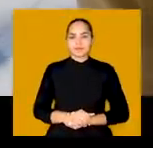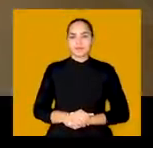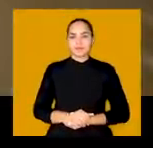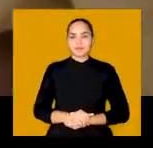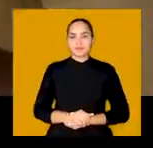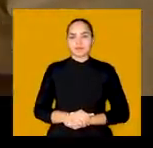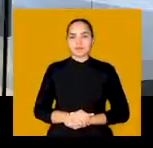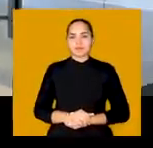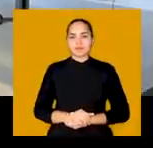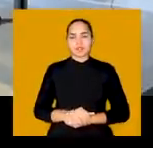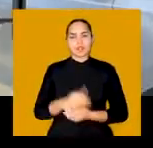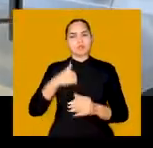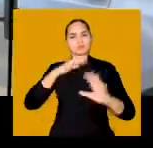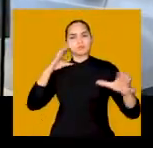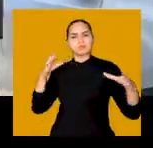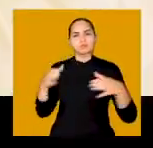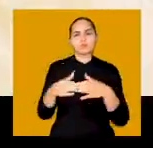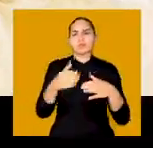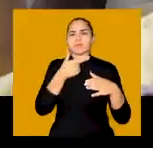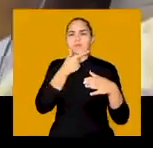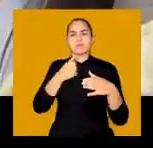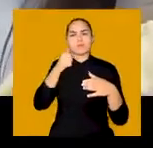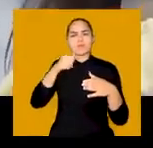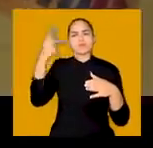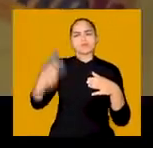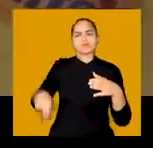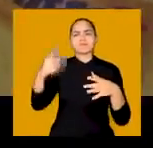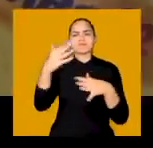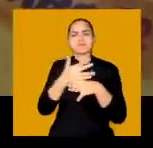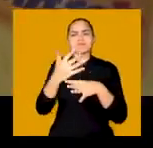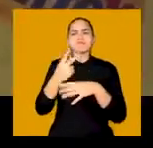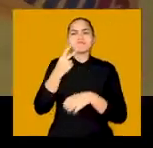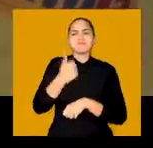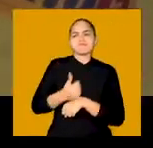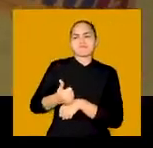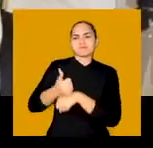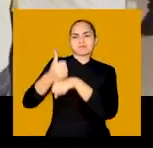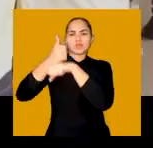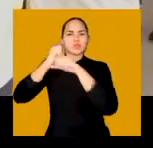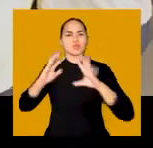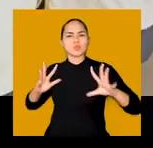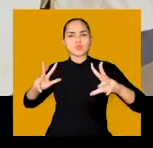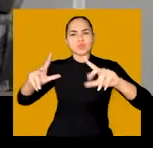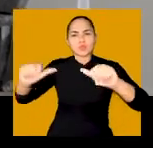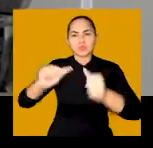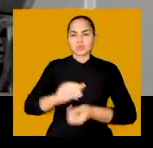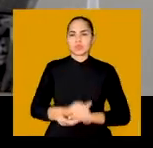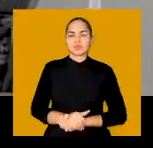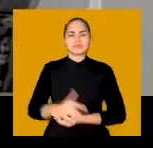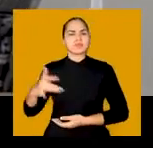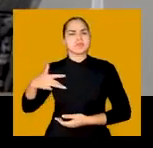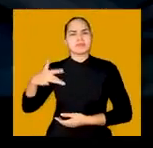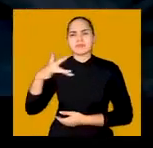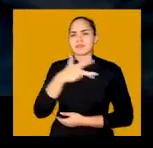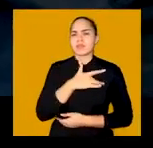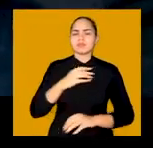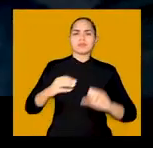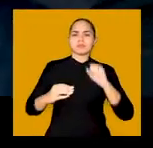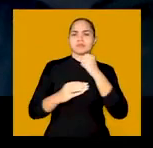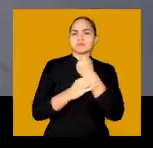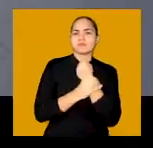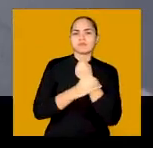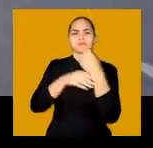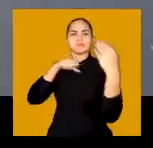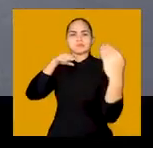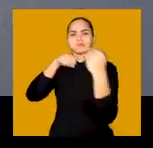Eu faço parte de um time que fez Fortaleza avançar em todas as áreas. Saúde, segurança,